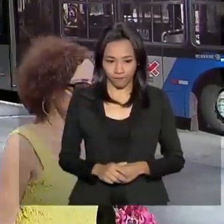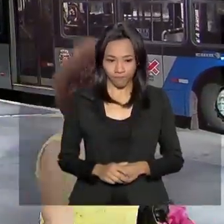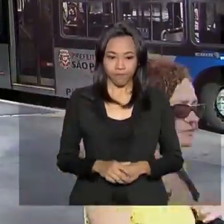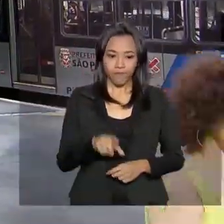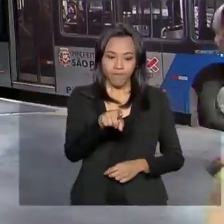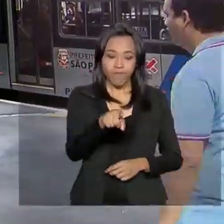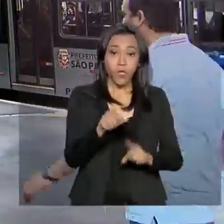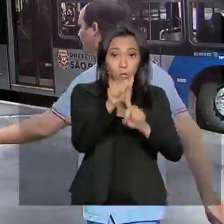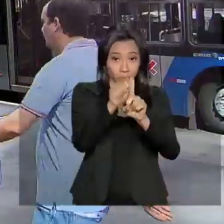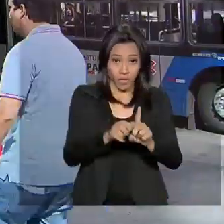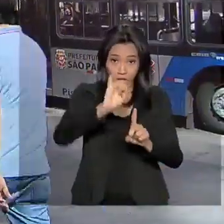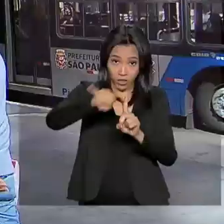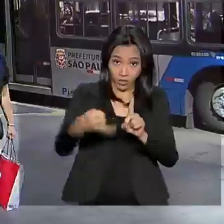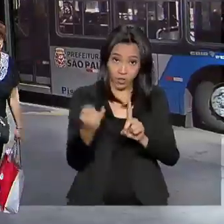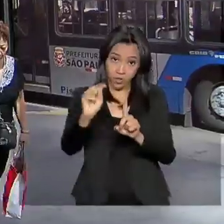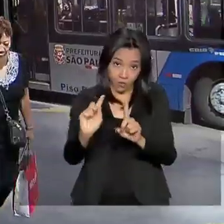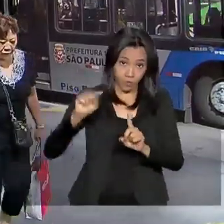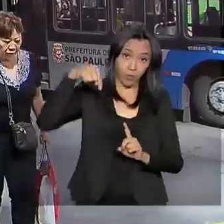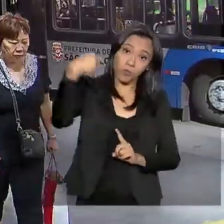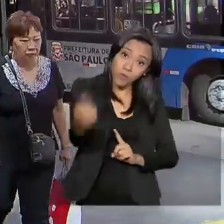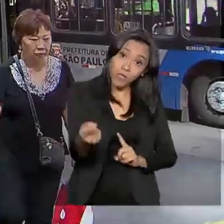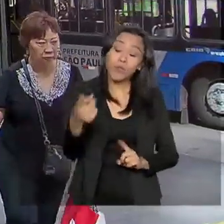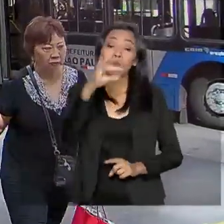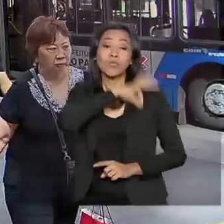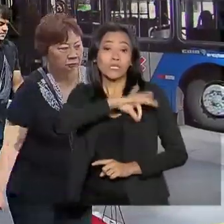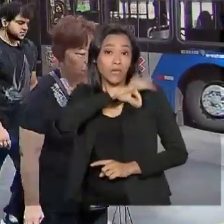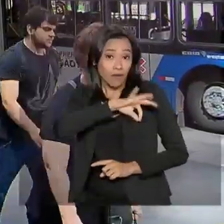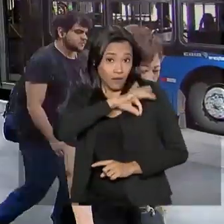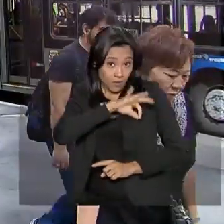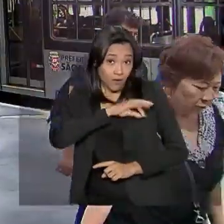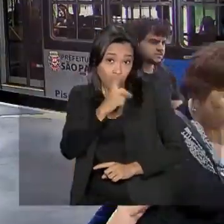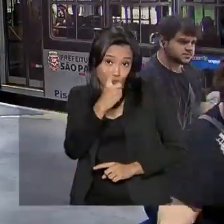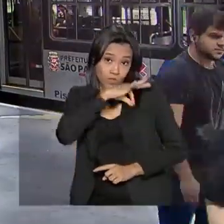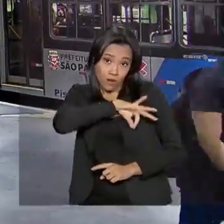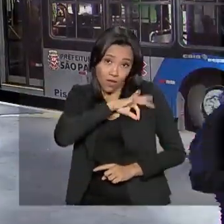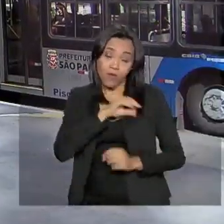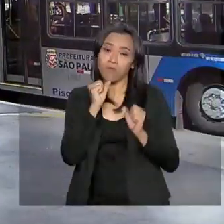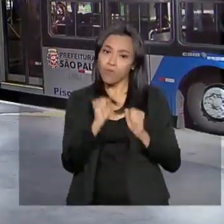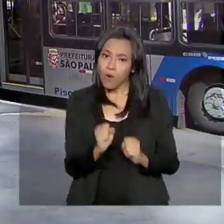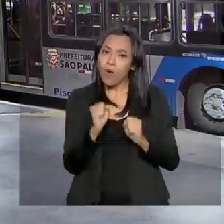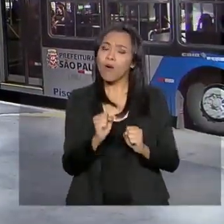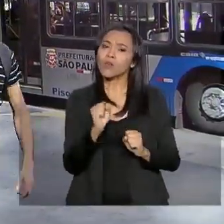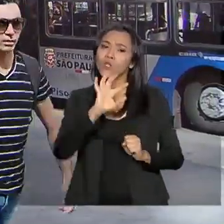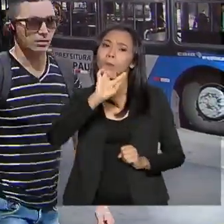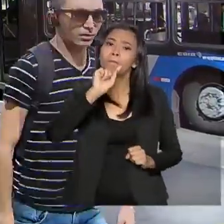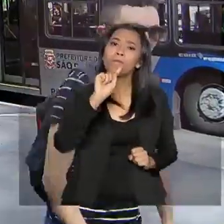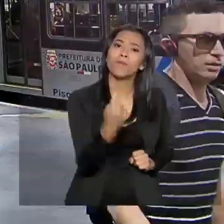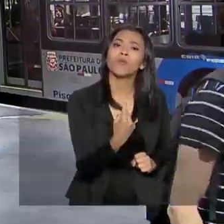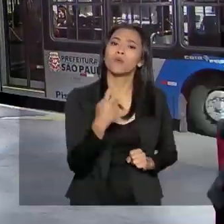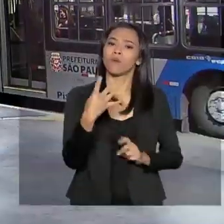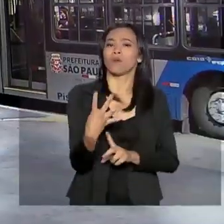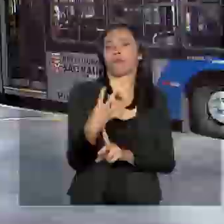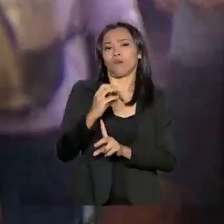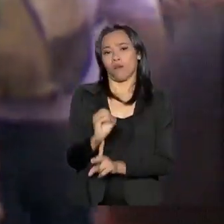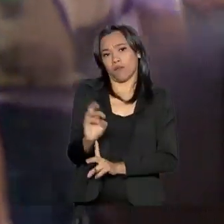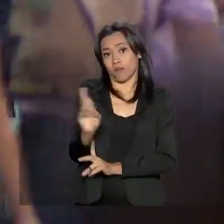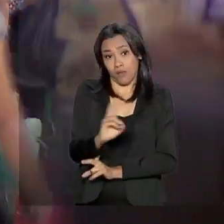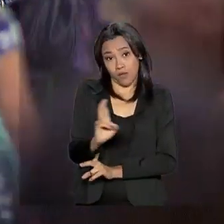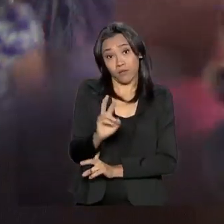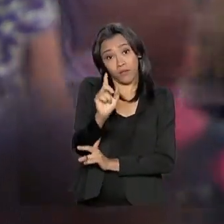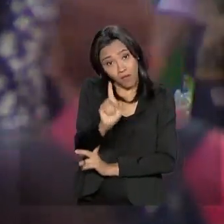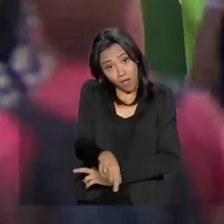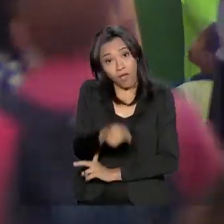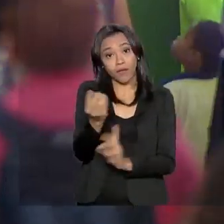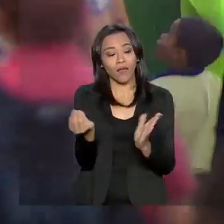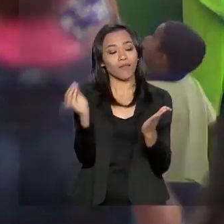A partir de janeiro do ano que vem, o salário mínimo do trabalhador brasileiro pode chegar a R$.040. É o que